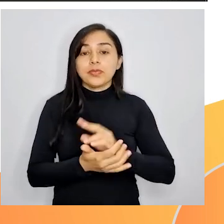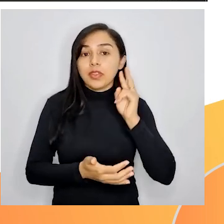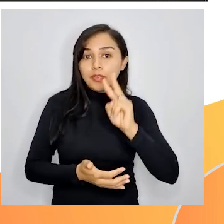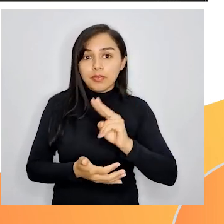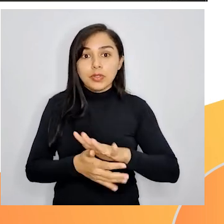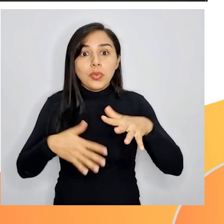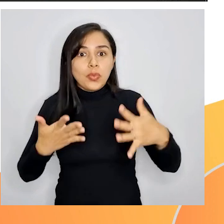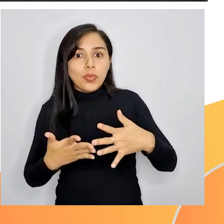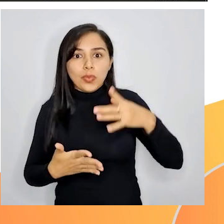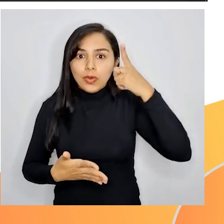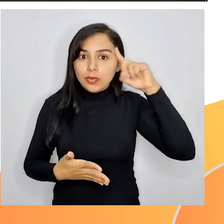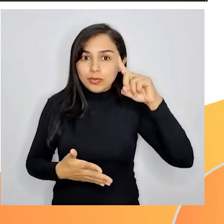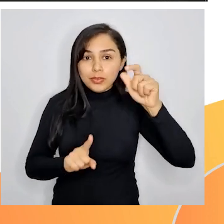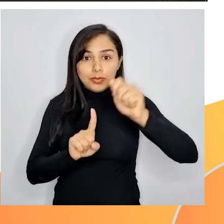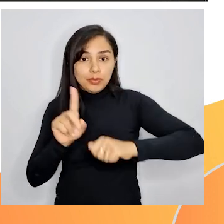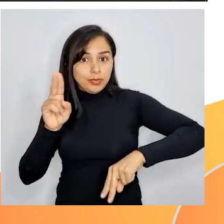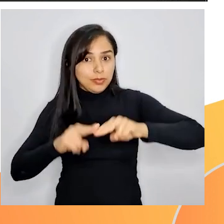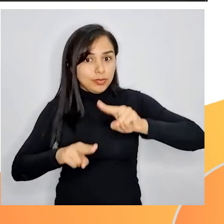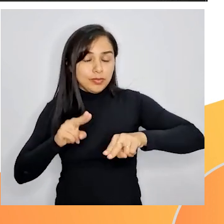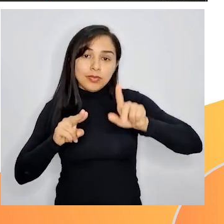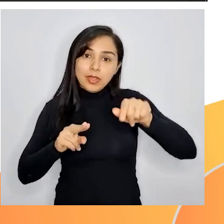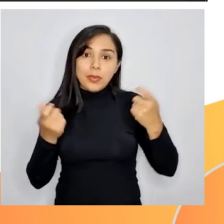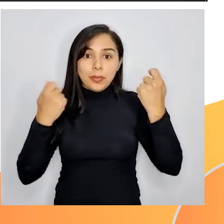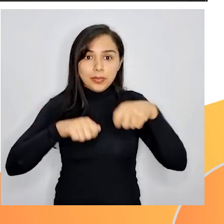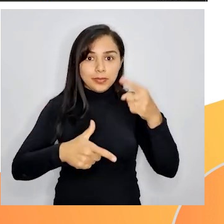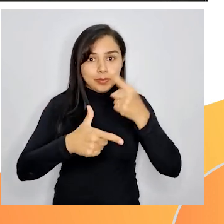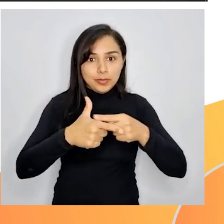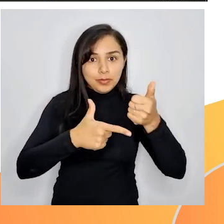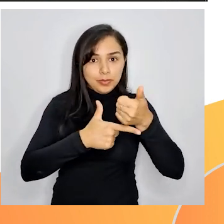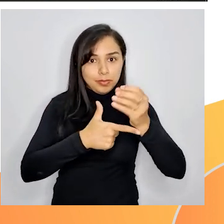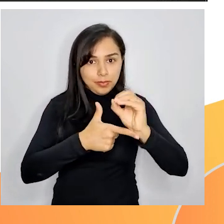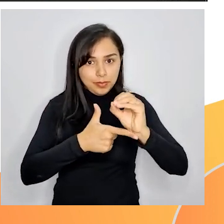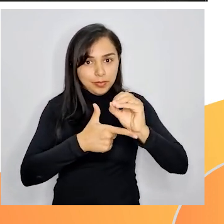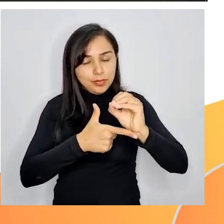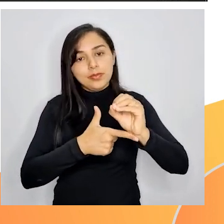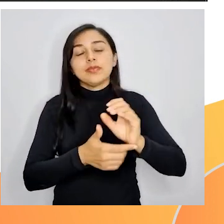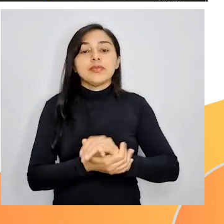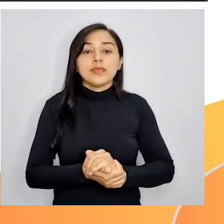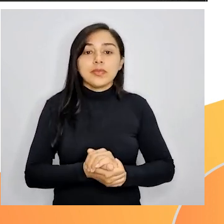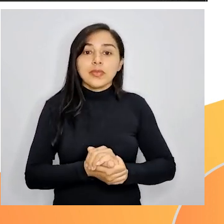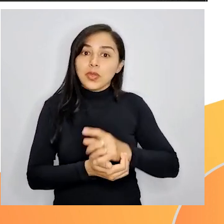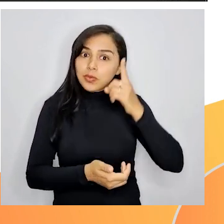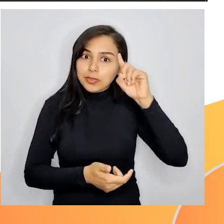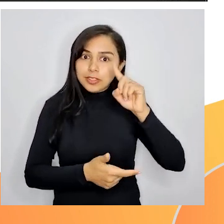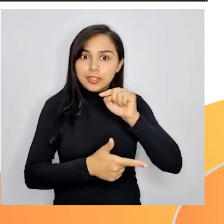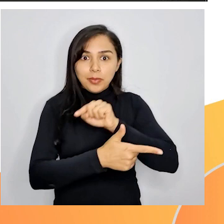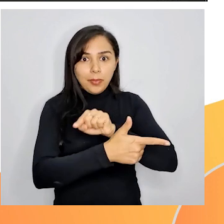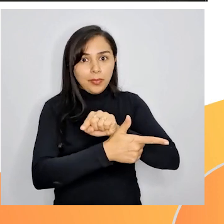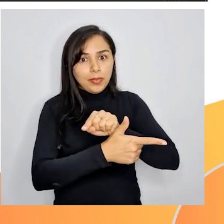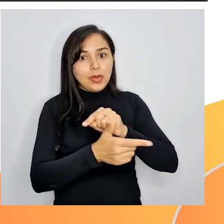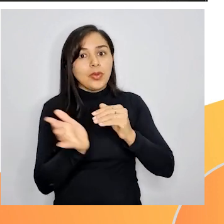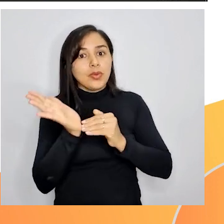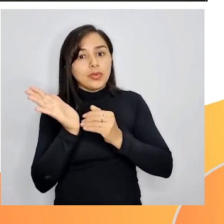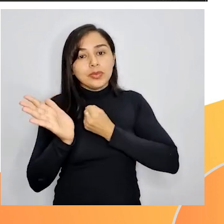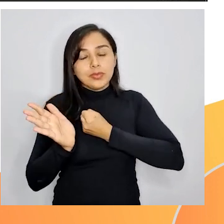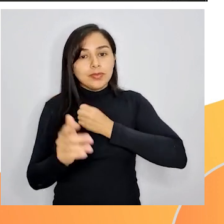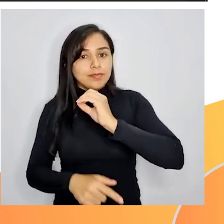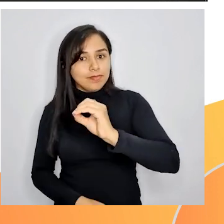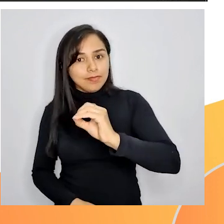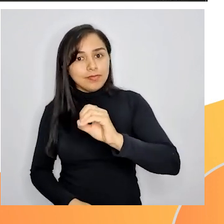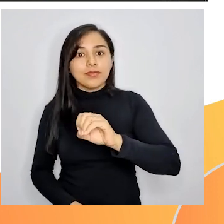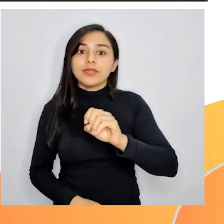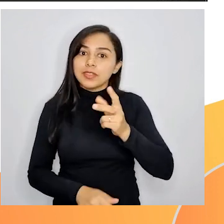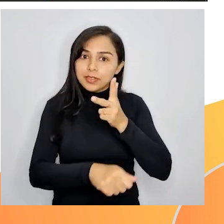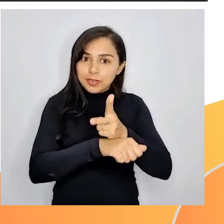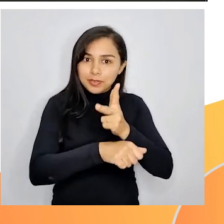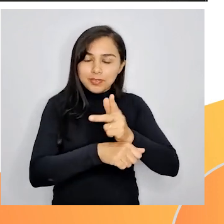quais dias do mês de junho são divisíveis por 10, ou seja, aqueles dias que finalizam em 0. Grave um vídeo